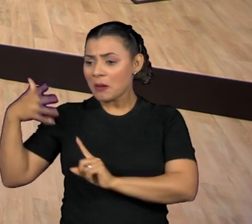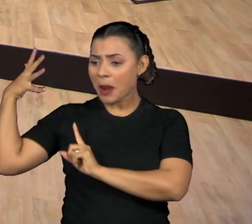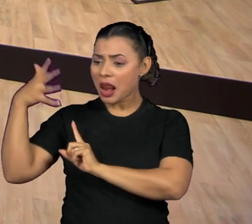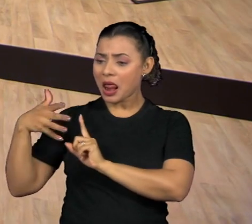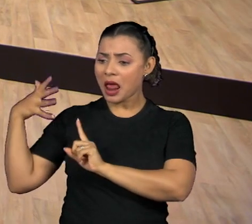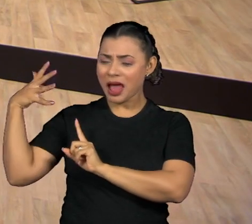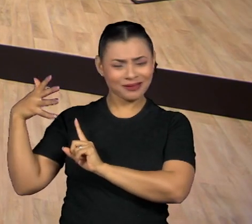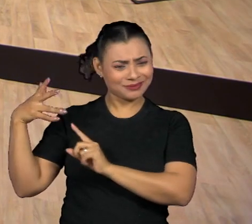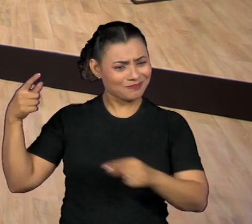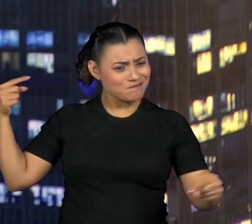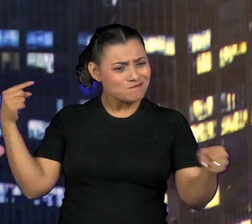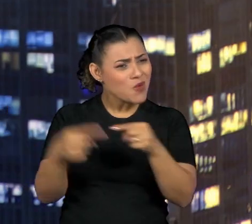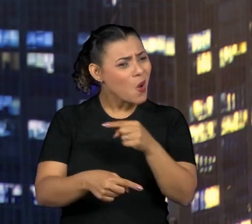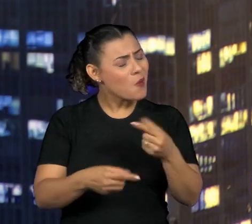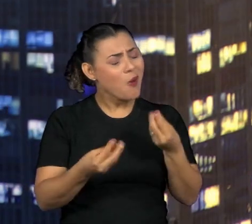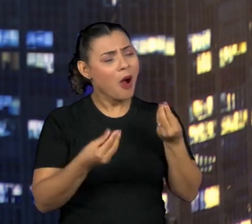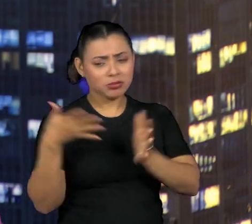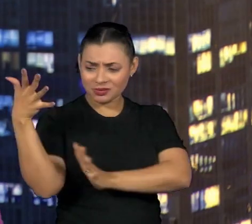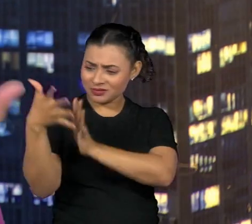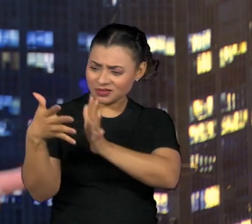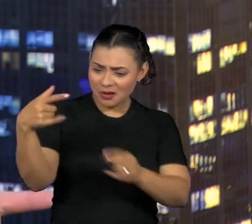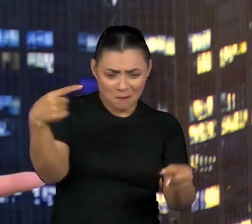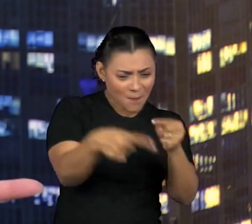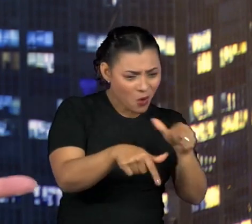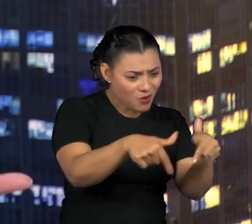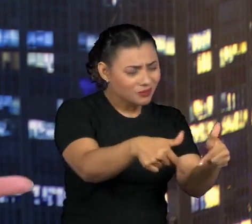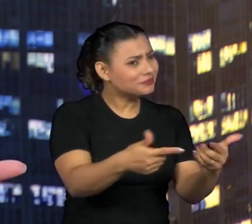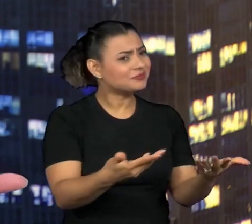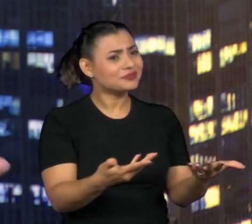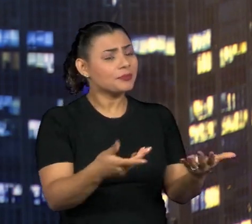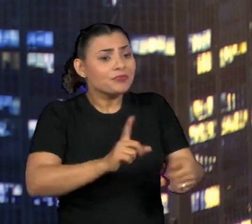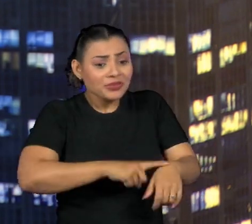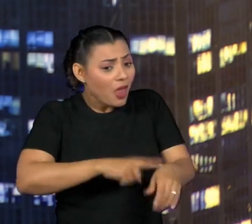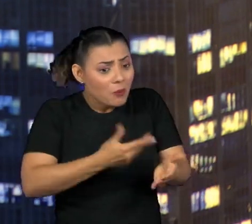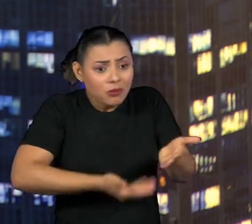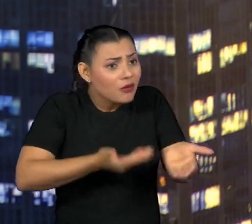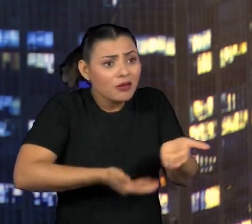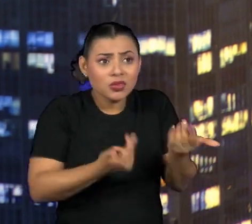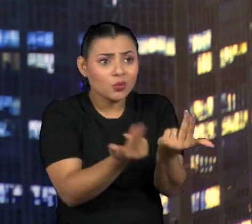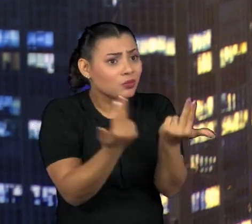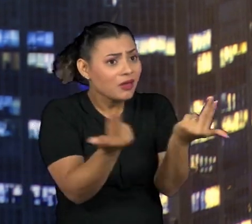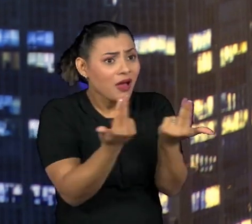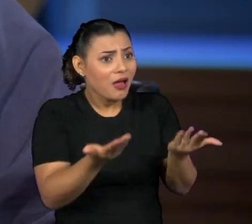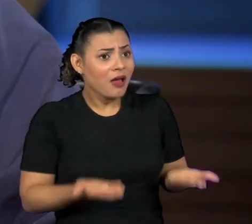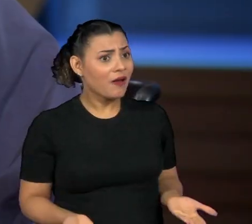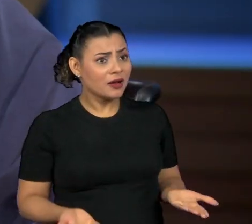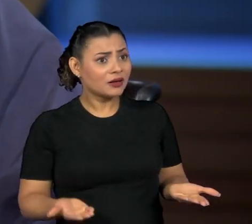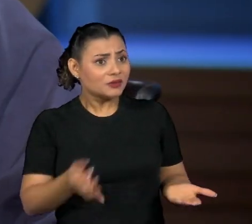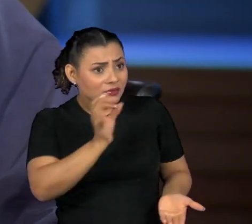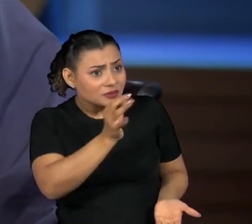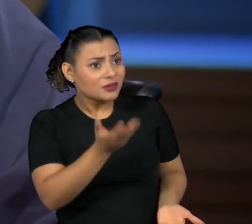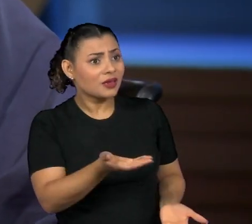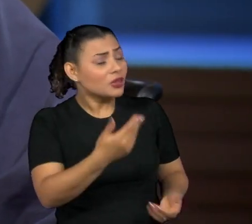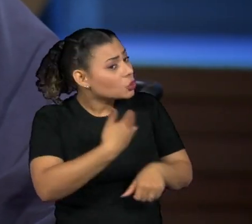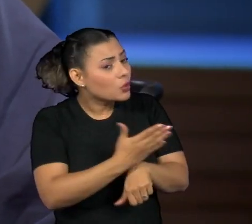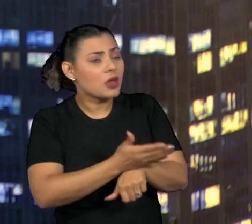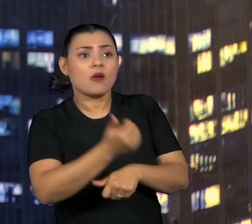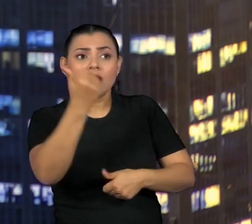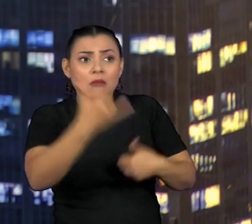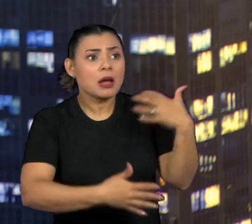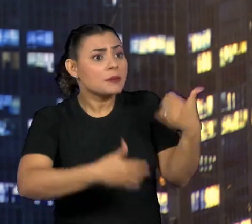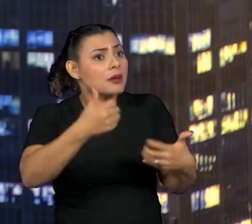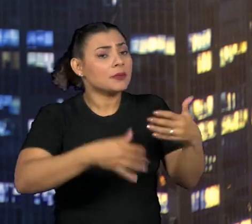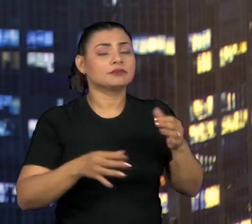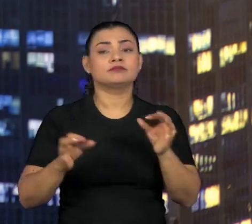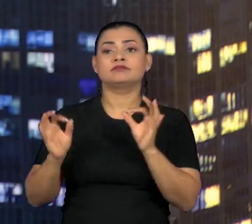colocaram de que nós não temos tempo a perder, não é? Exato. A gente fala isso há muito tempo até, não